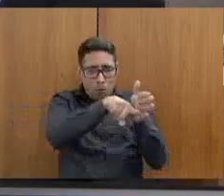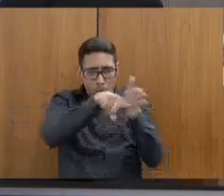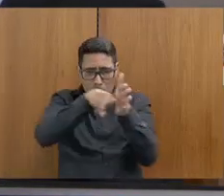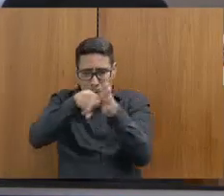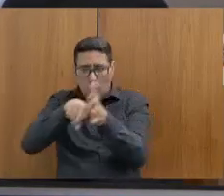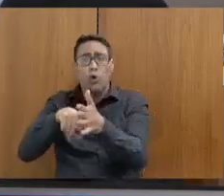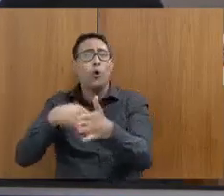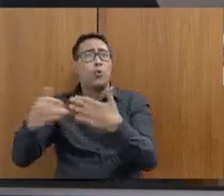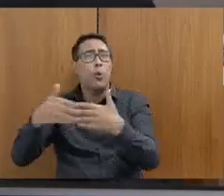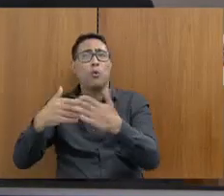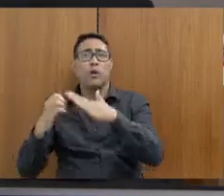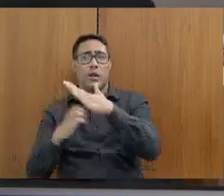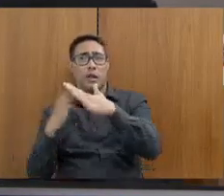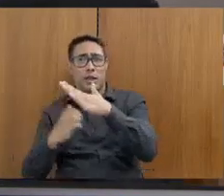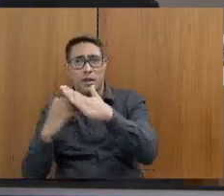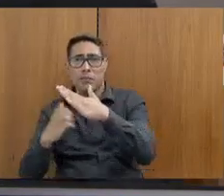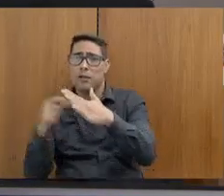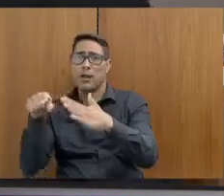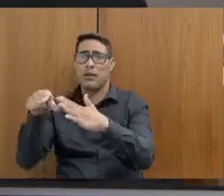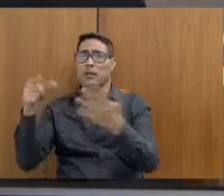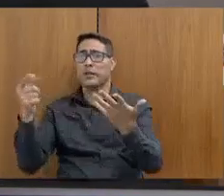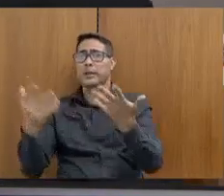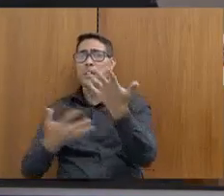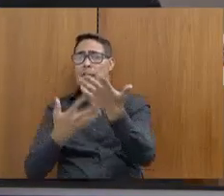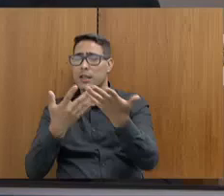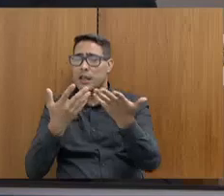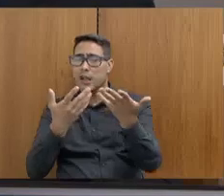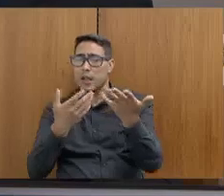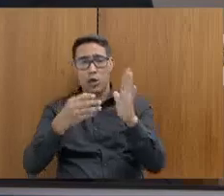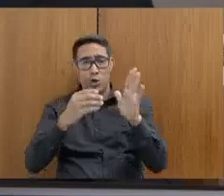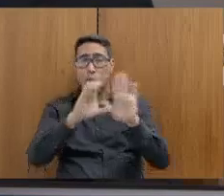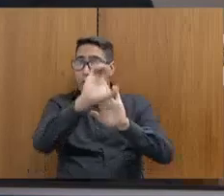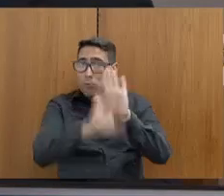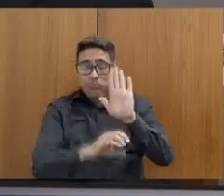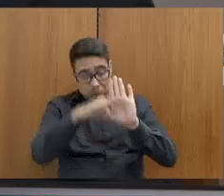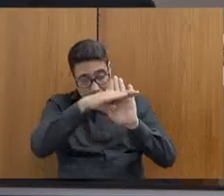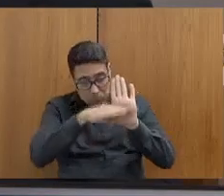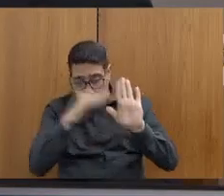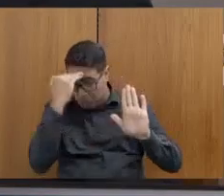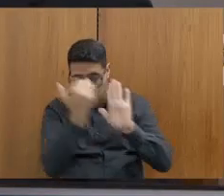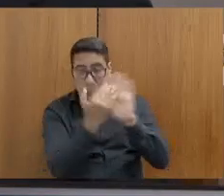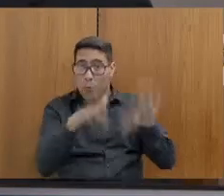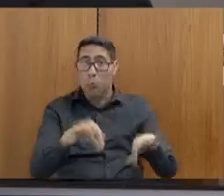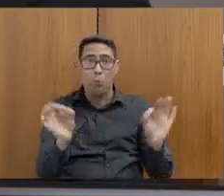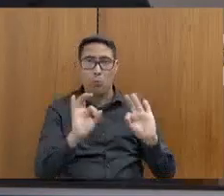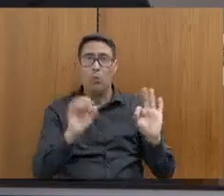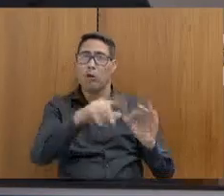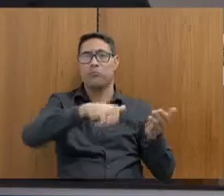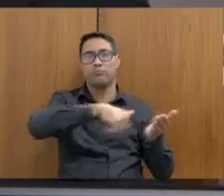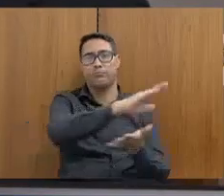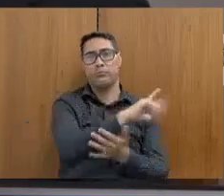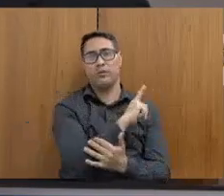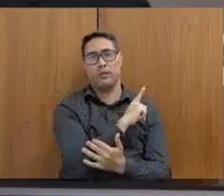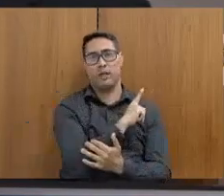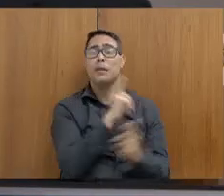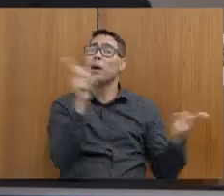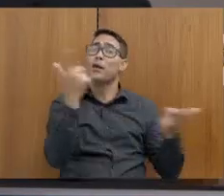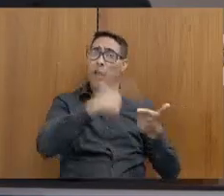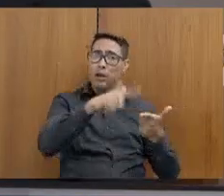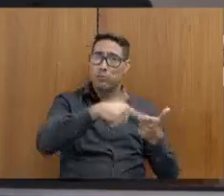empresa que não pratica aquele que está no contrato, ela é desabilitada, mas, infelizmente, realmente é um problema e vai ser resolvido aos poucos.